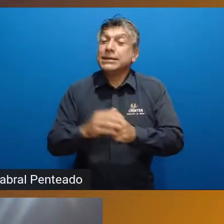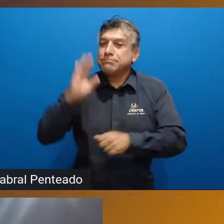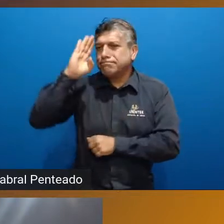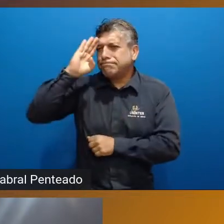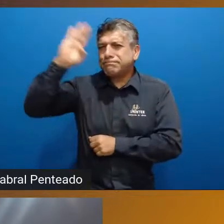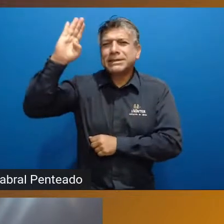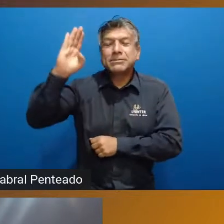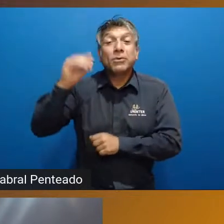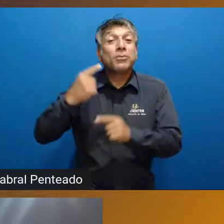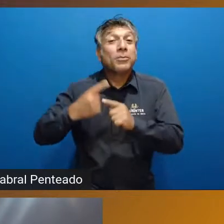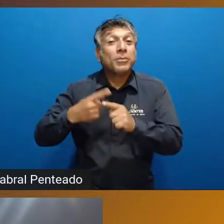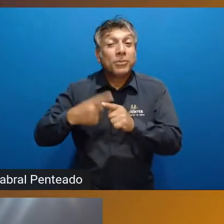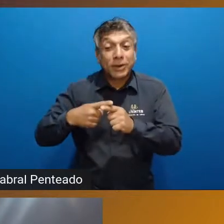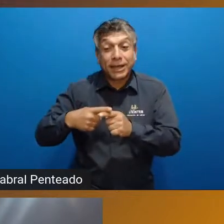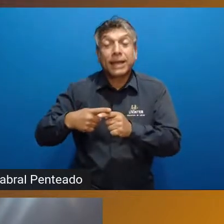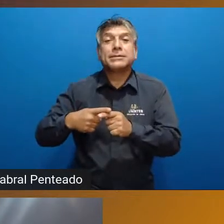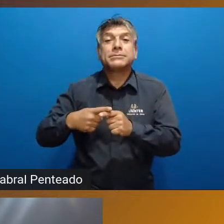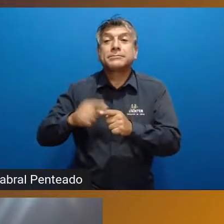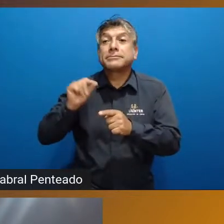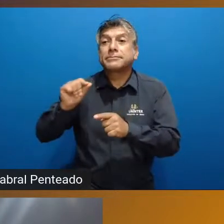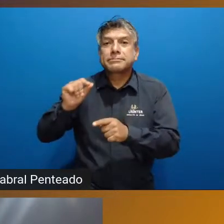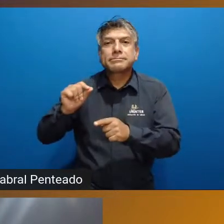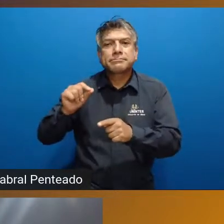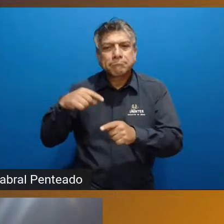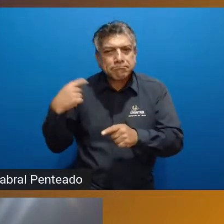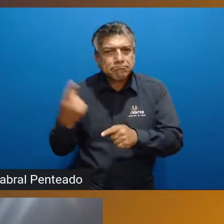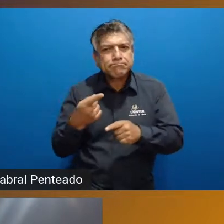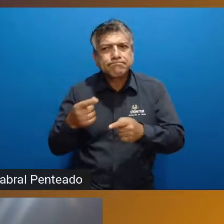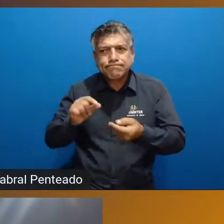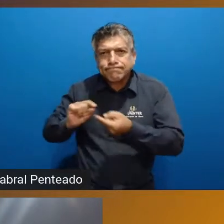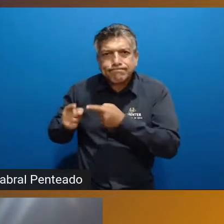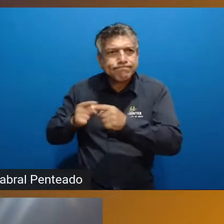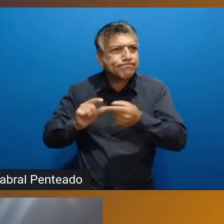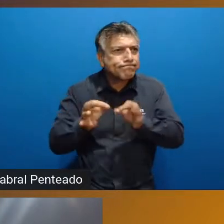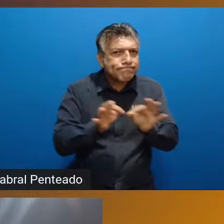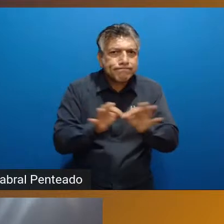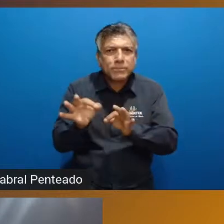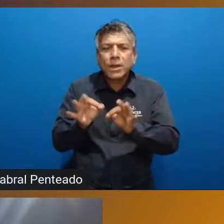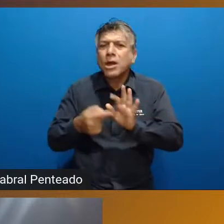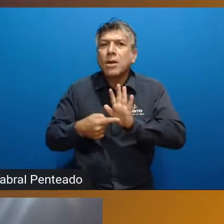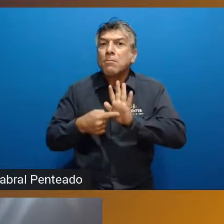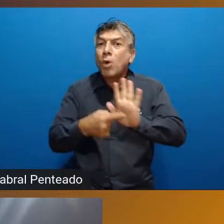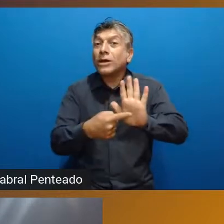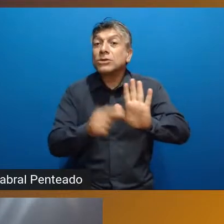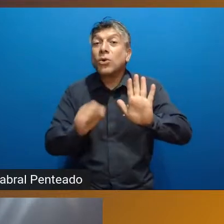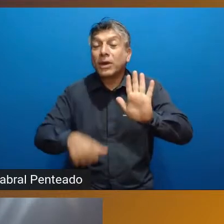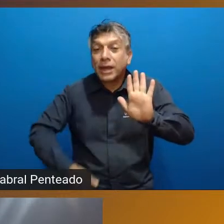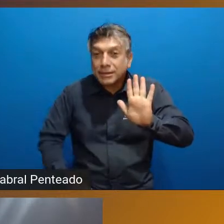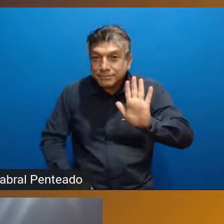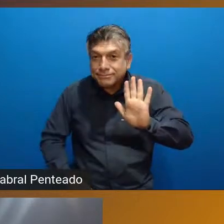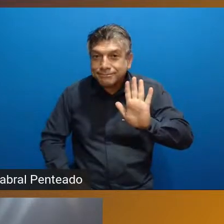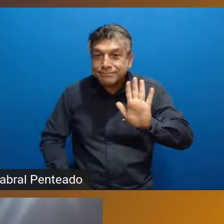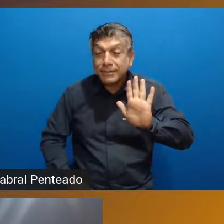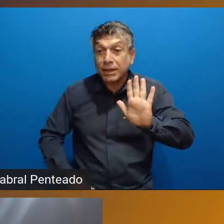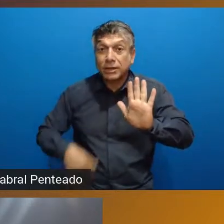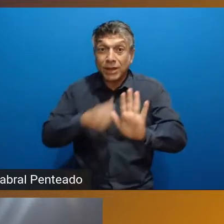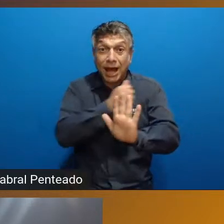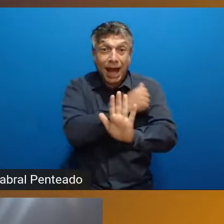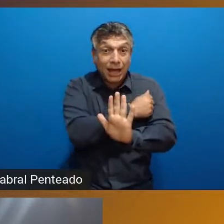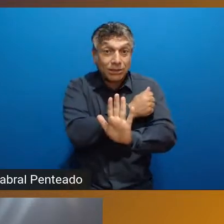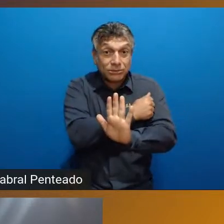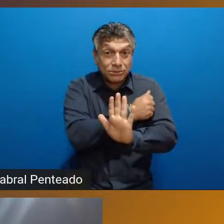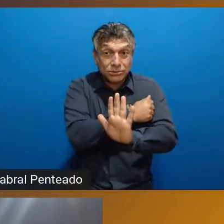porque essa iniciativa, ela nos afirma ou confirma que a relação que o aluno tem